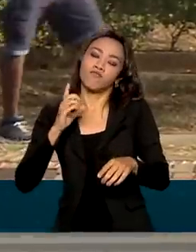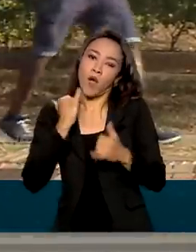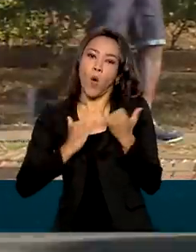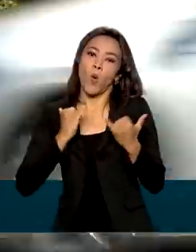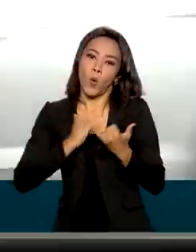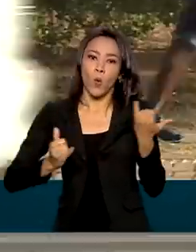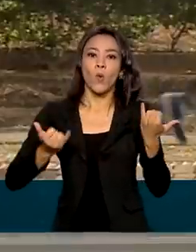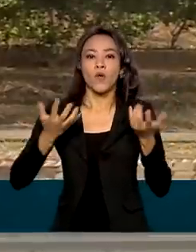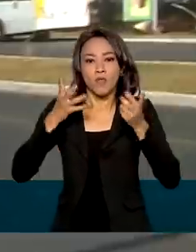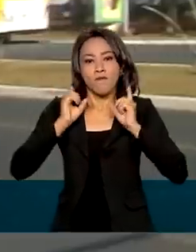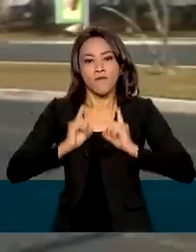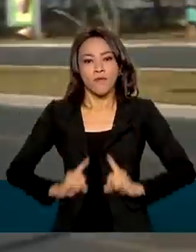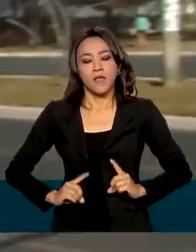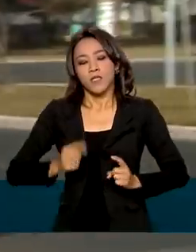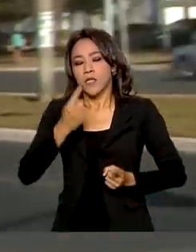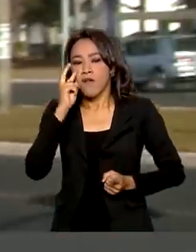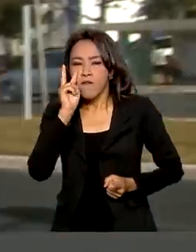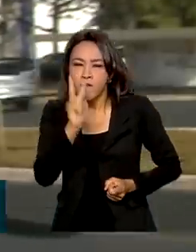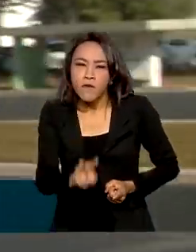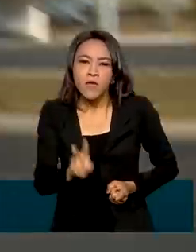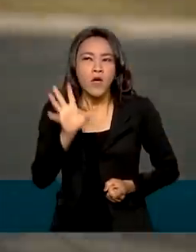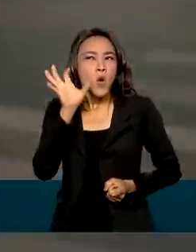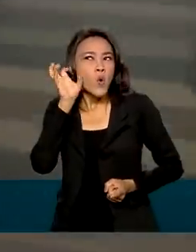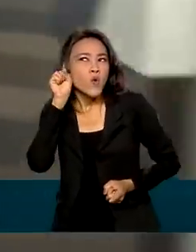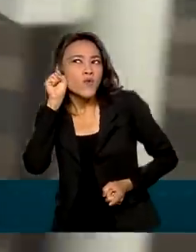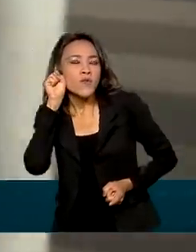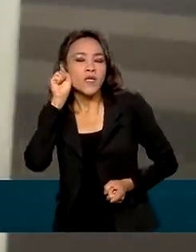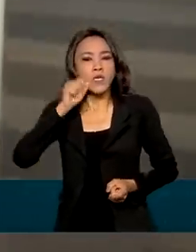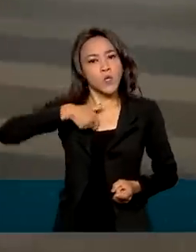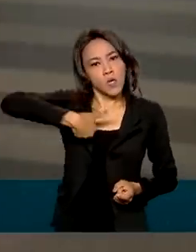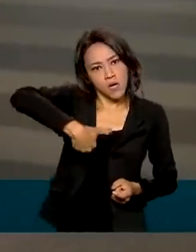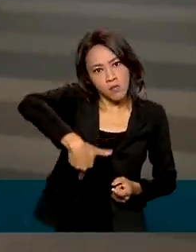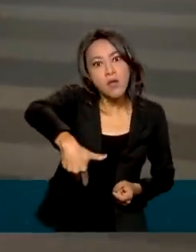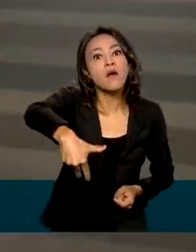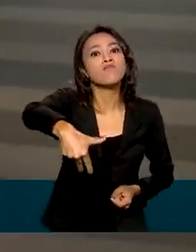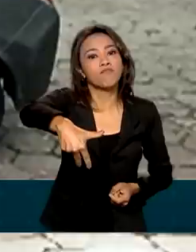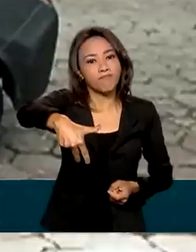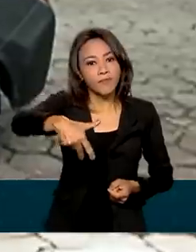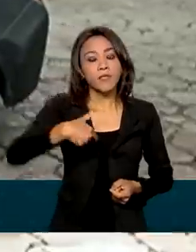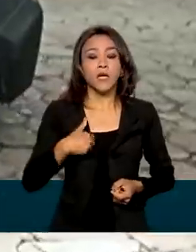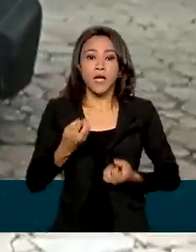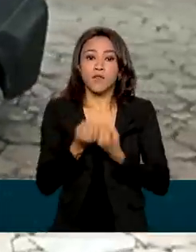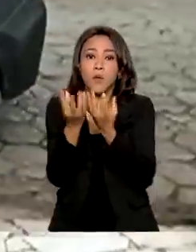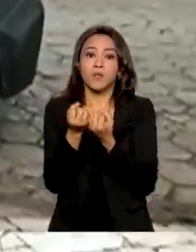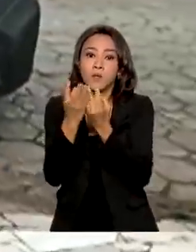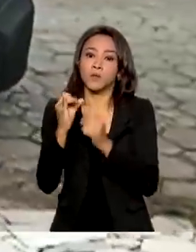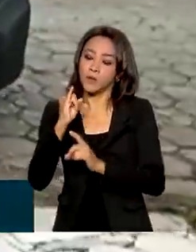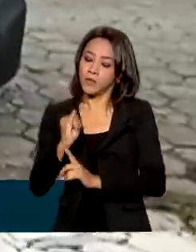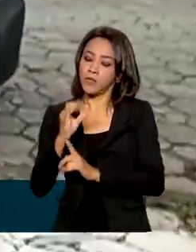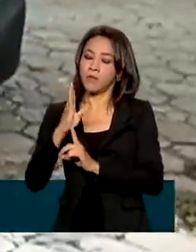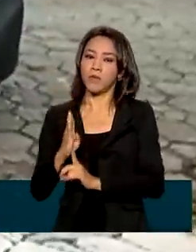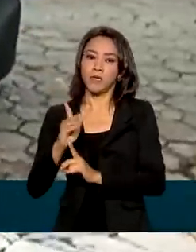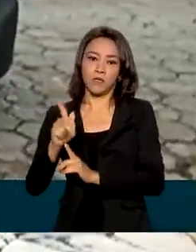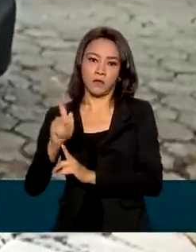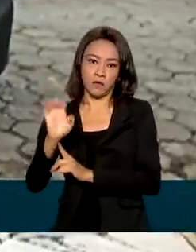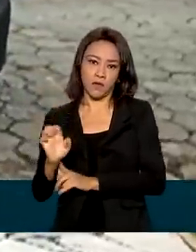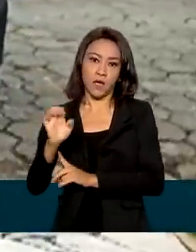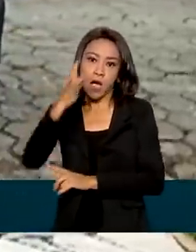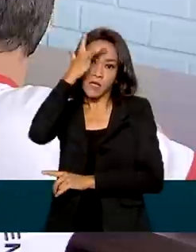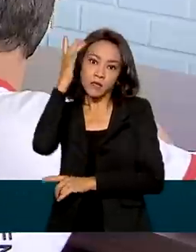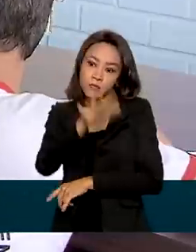dificuldade em enxergar, ouvir ou caminhar. Segundo dados do IBGE, as pessoas com deficiência